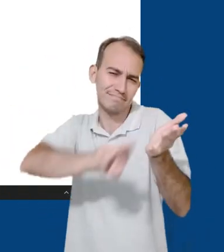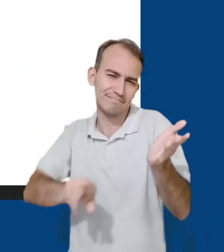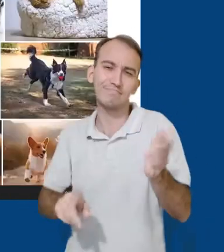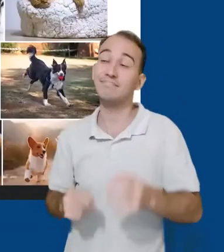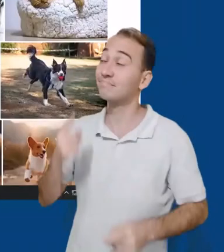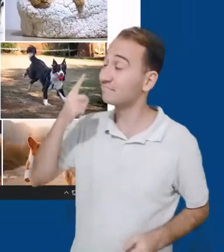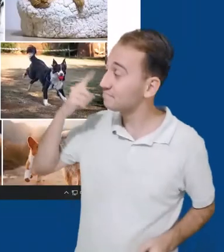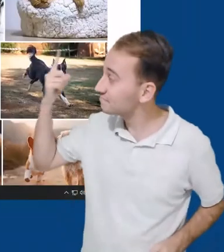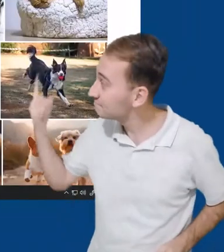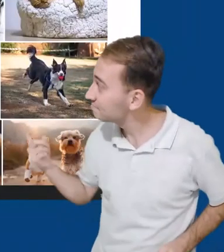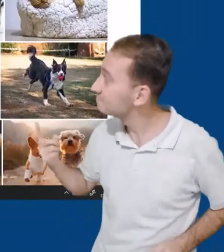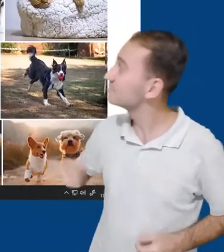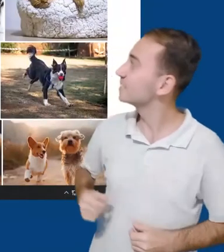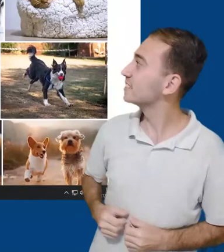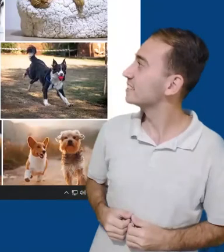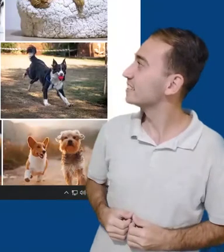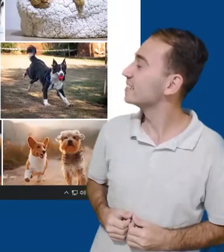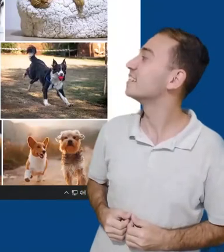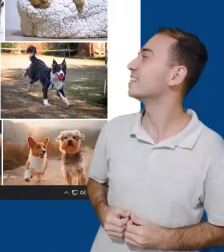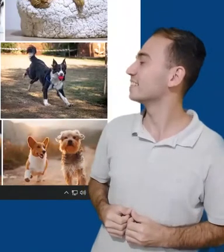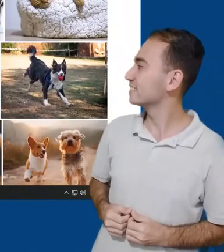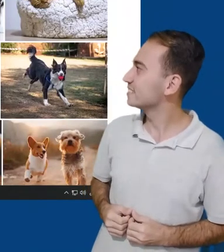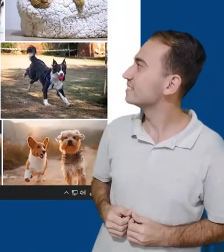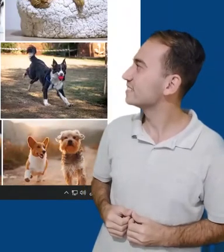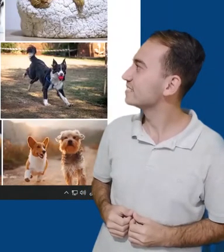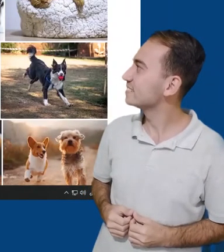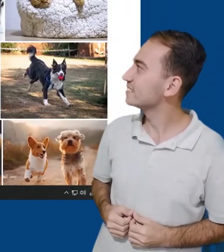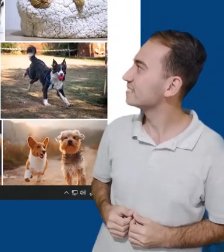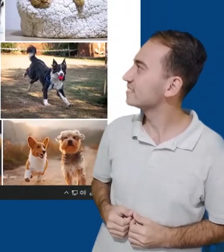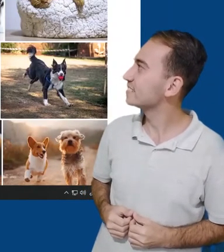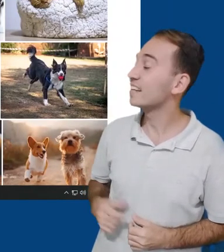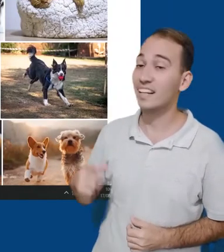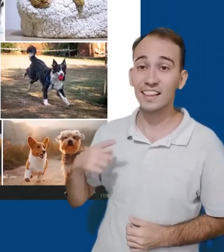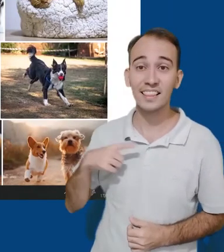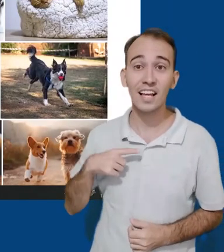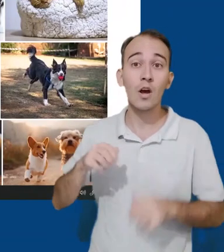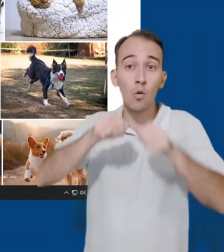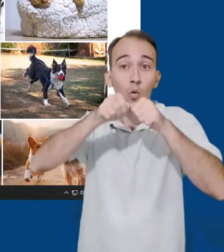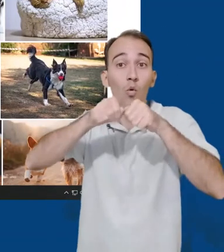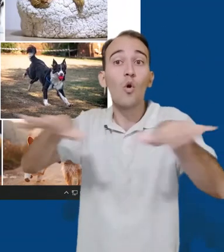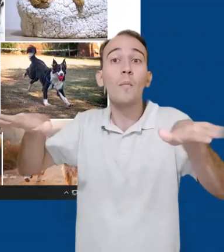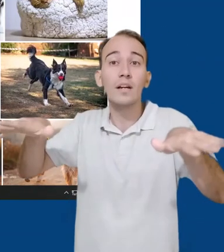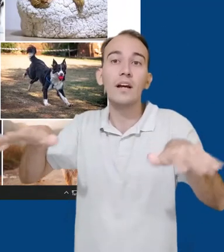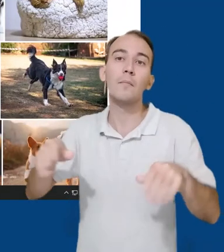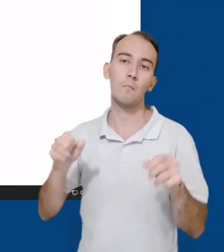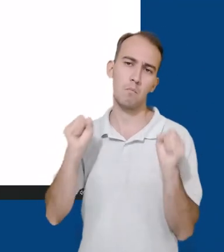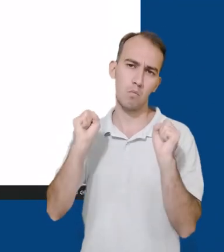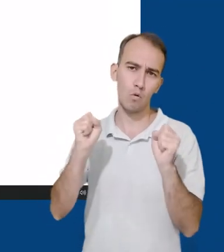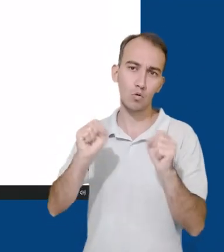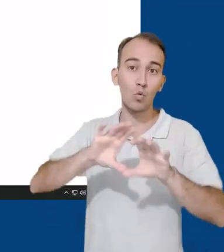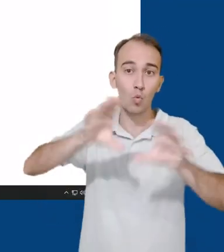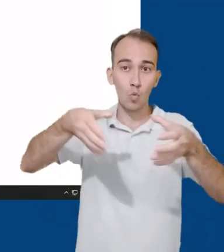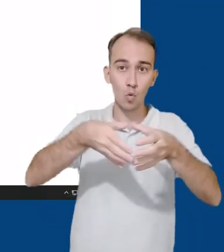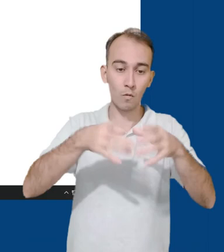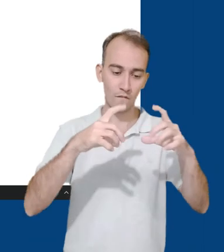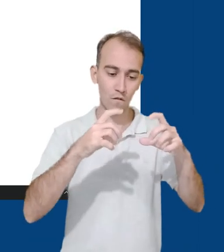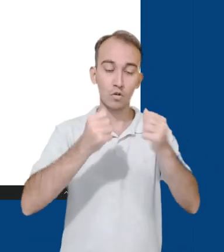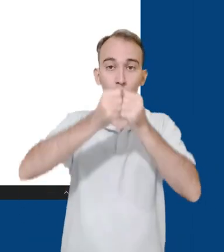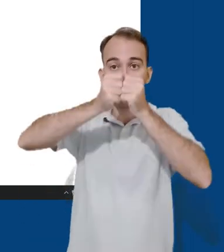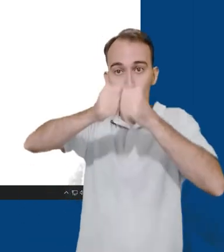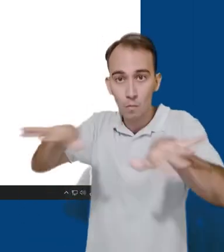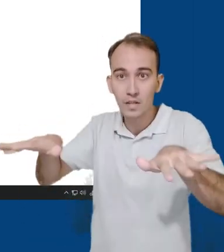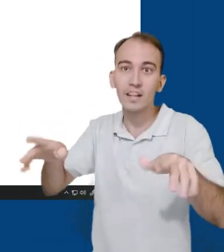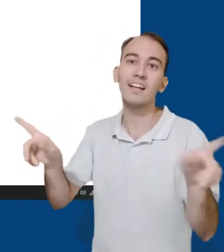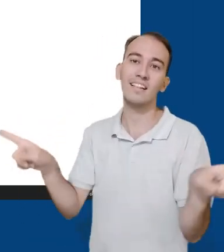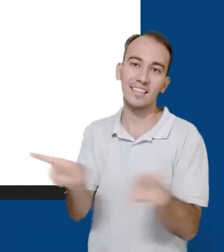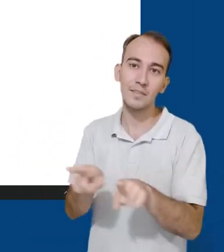aparecem na sua tela inicial com o ícone no canto superior direito. No menu Compartilhar, os álbuns